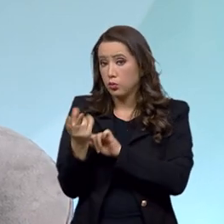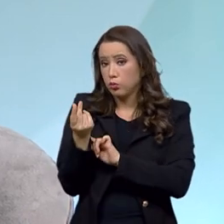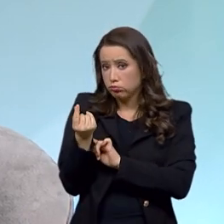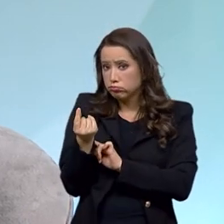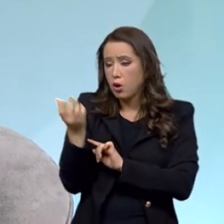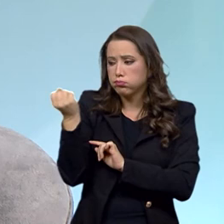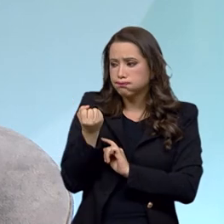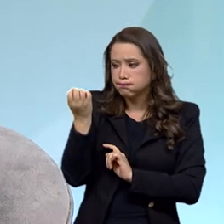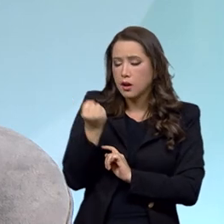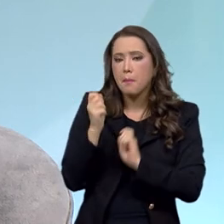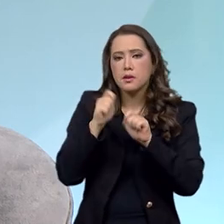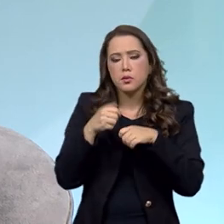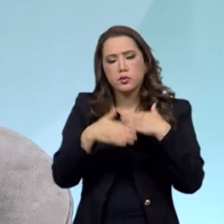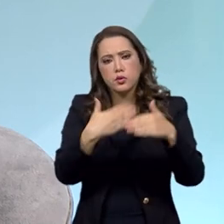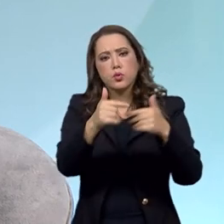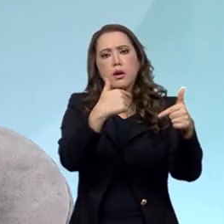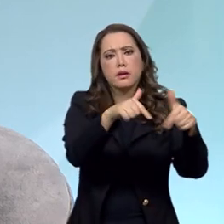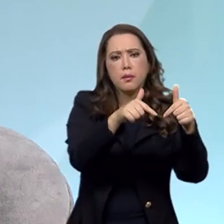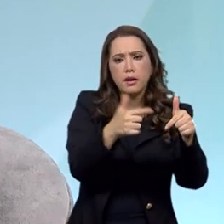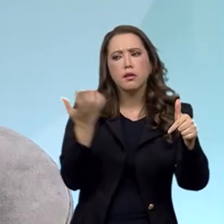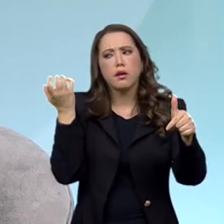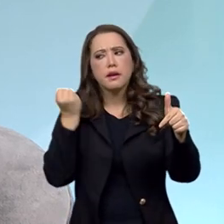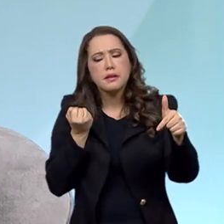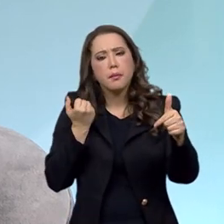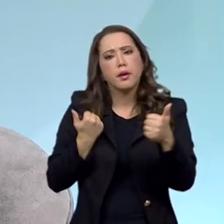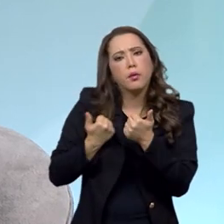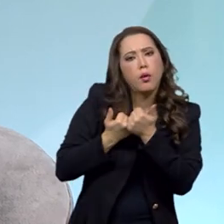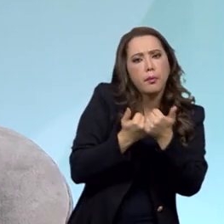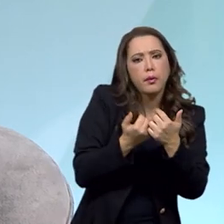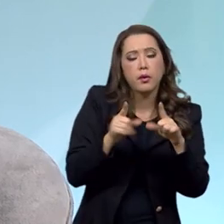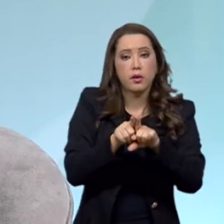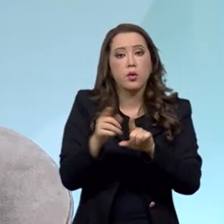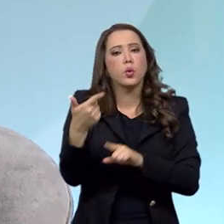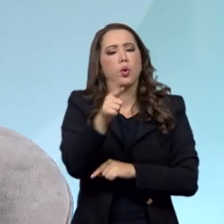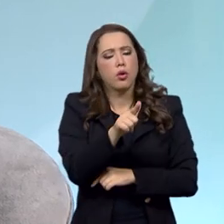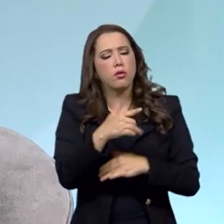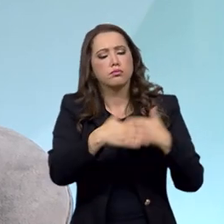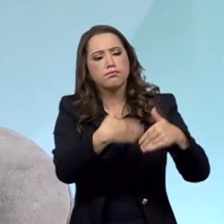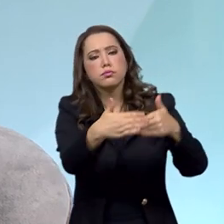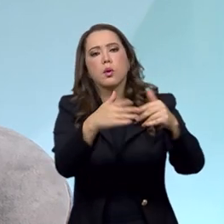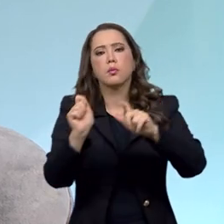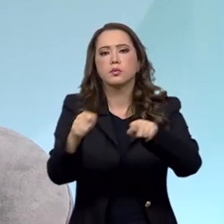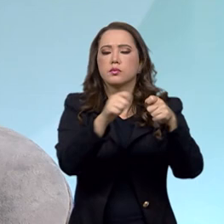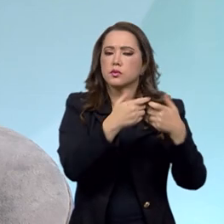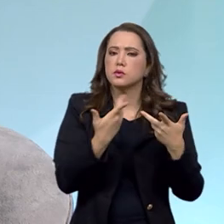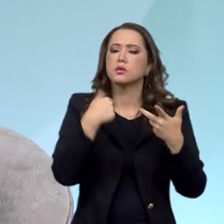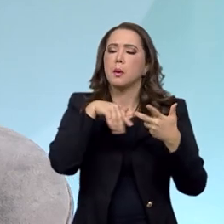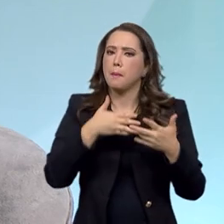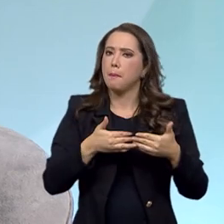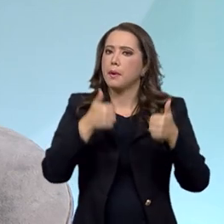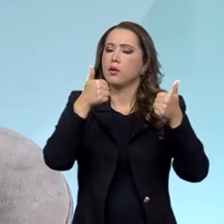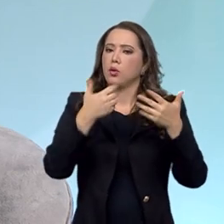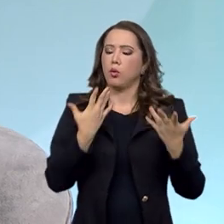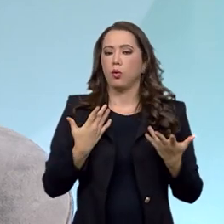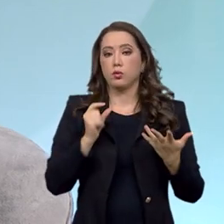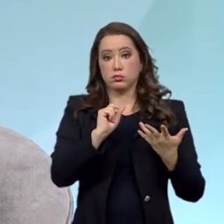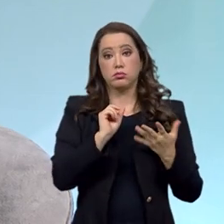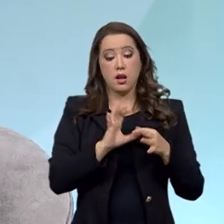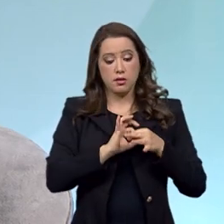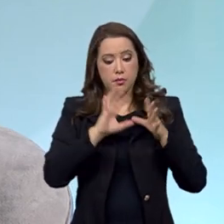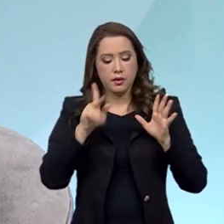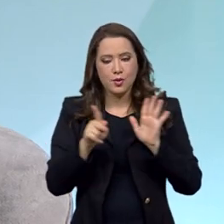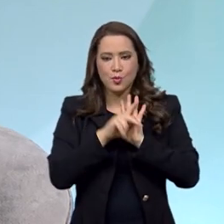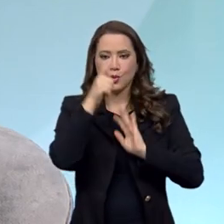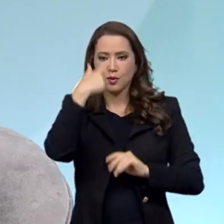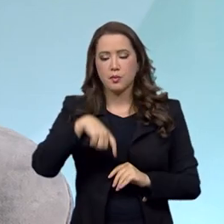garantir no mercado de trabalho, buscando novos postos de trabalho e conquistando ainda mais a sua independência. E, como esse, tantos